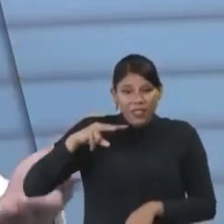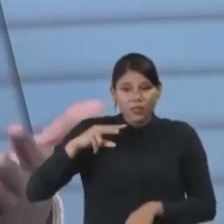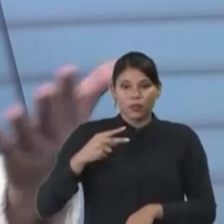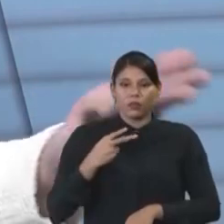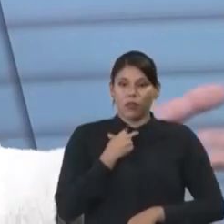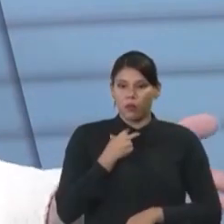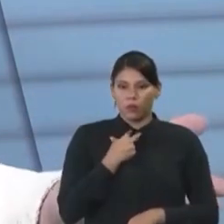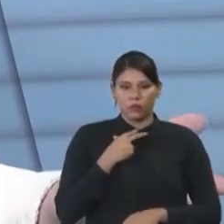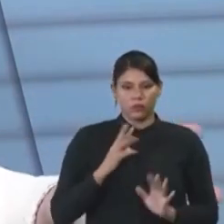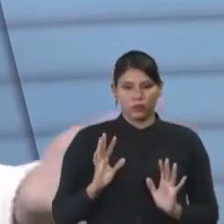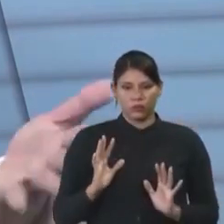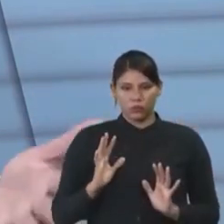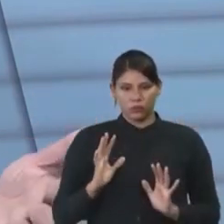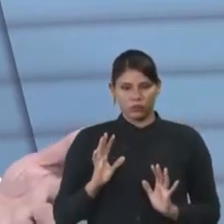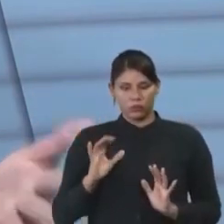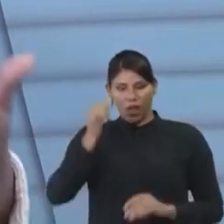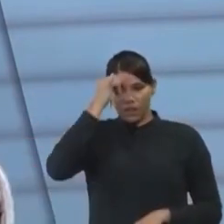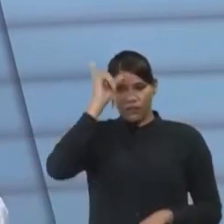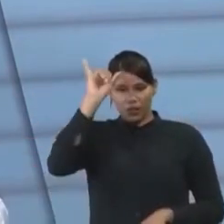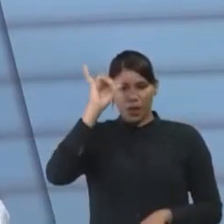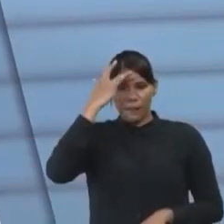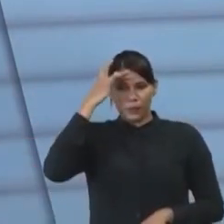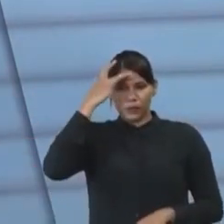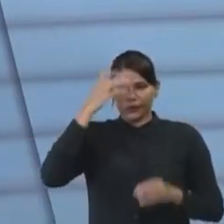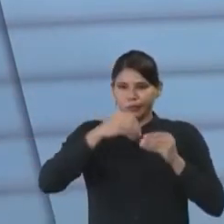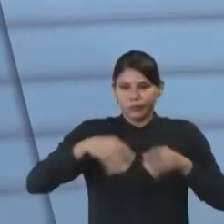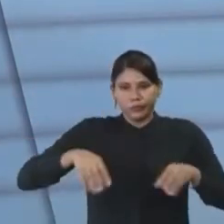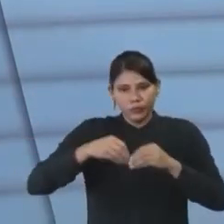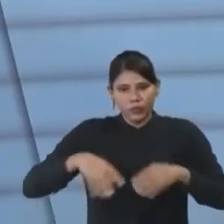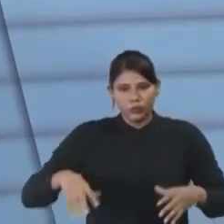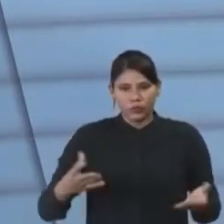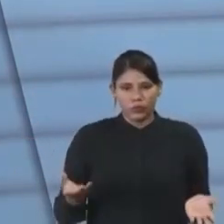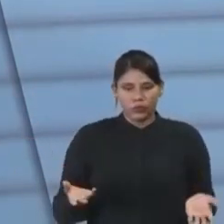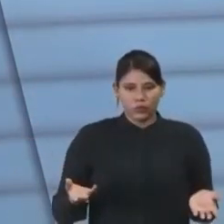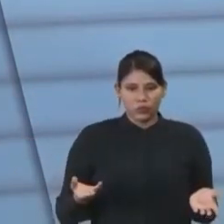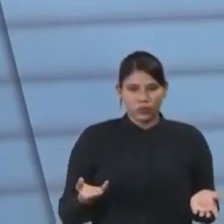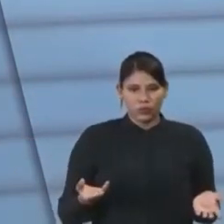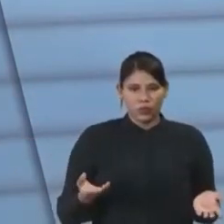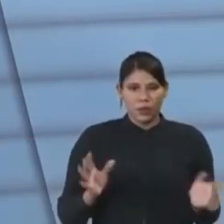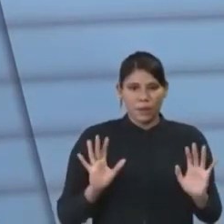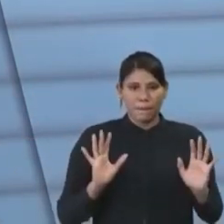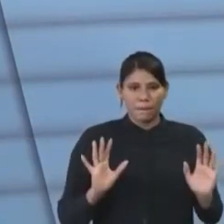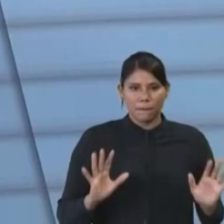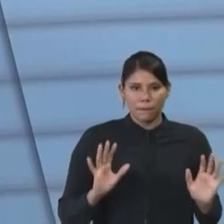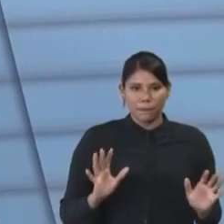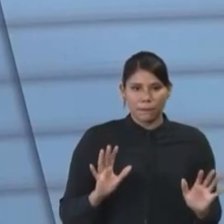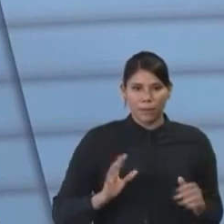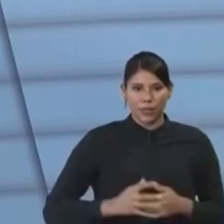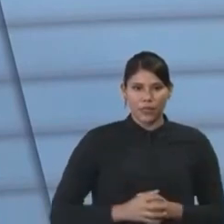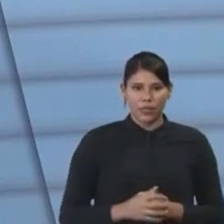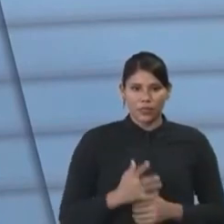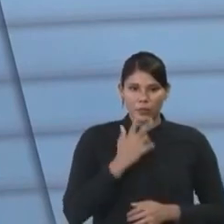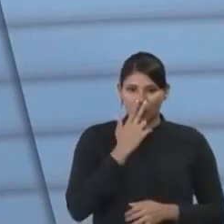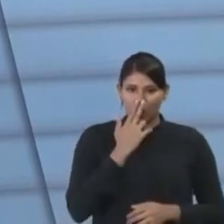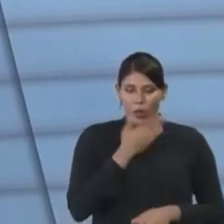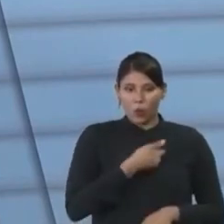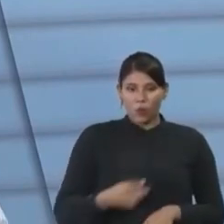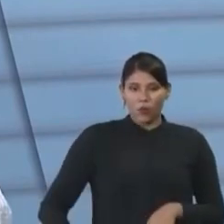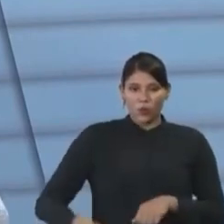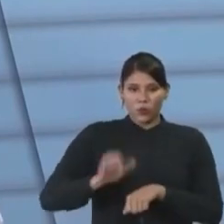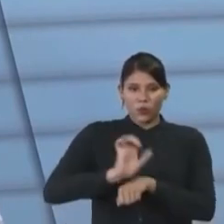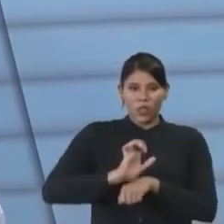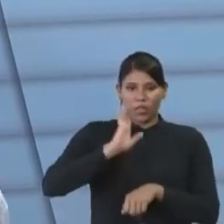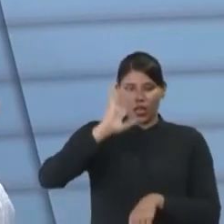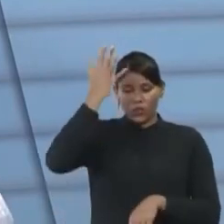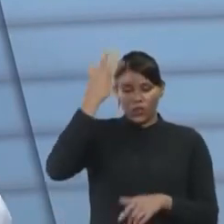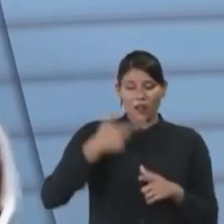Mas a DI discute se isso é competência do governo estadual. Aí vai